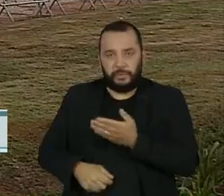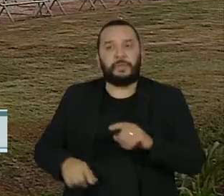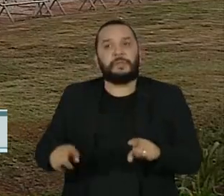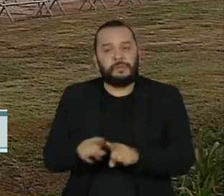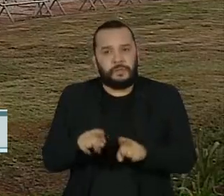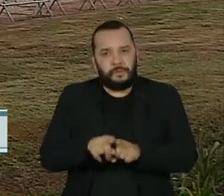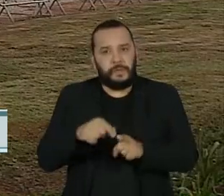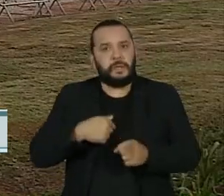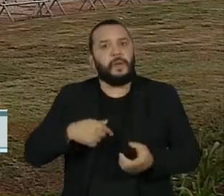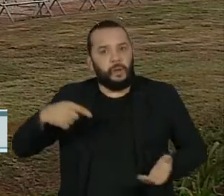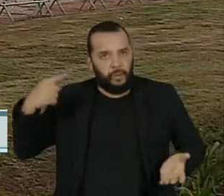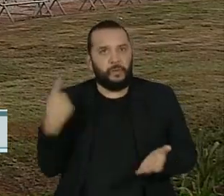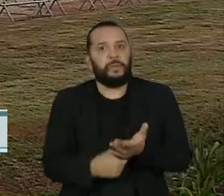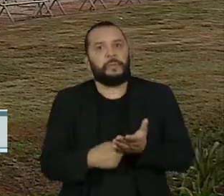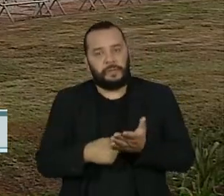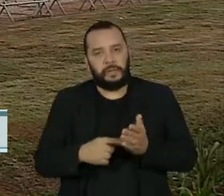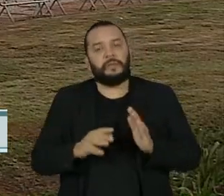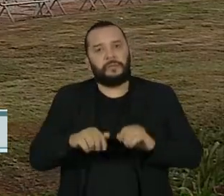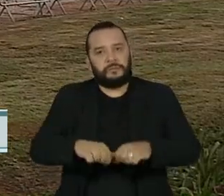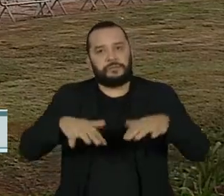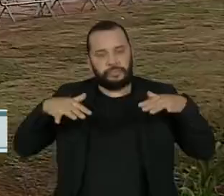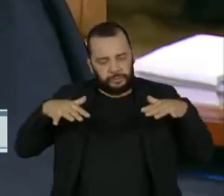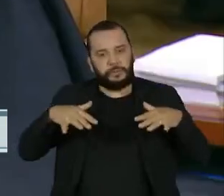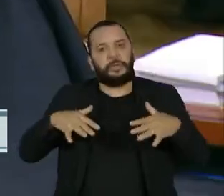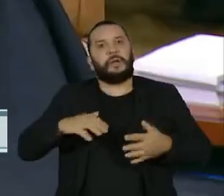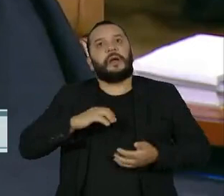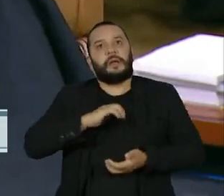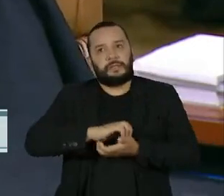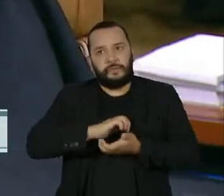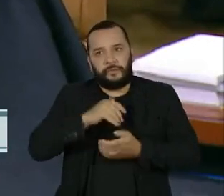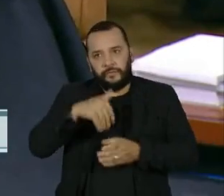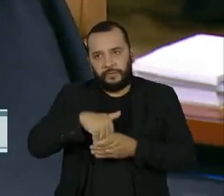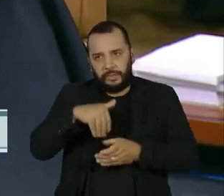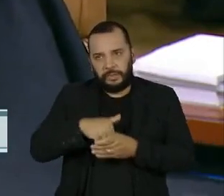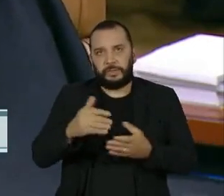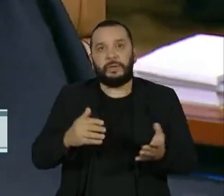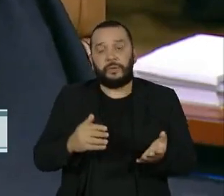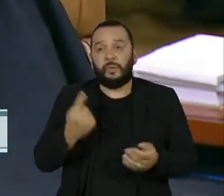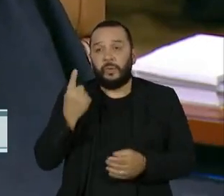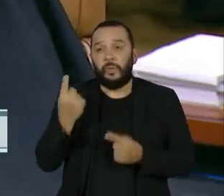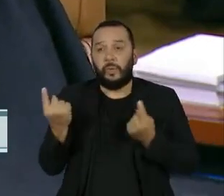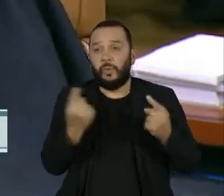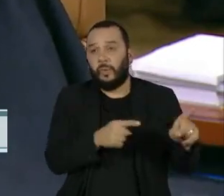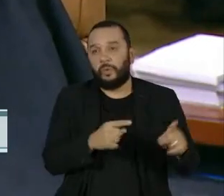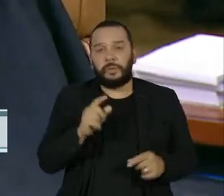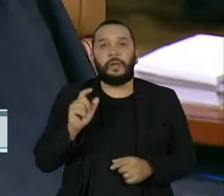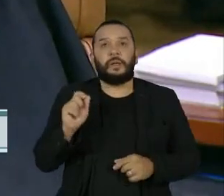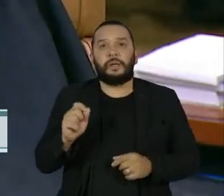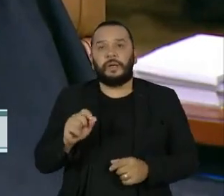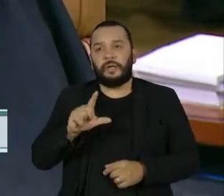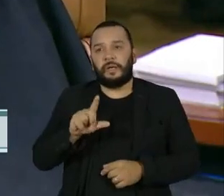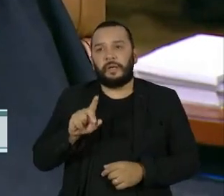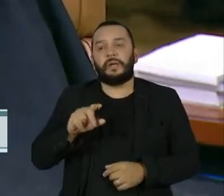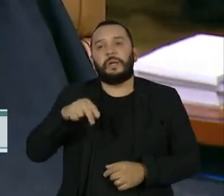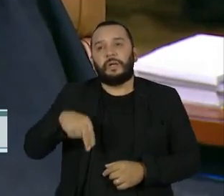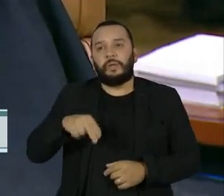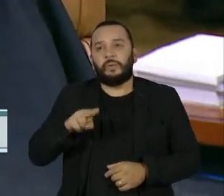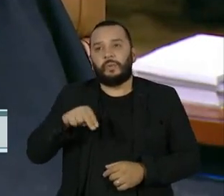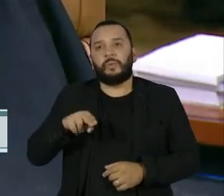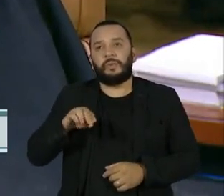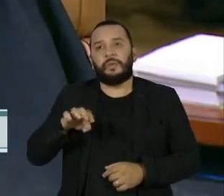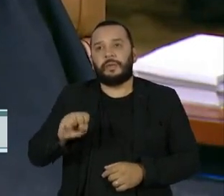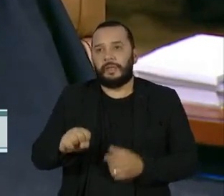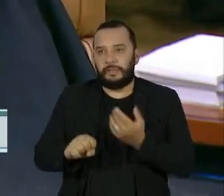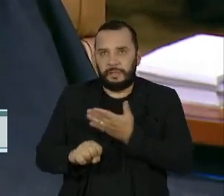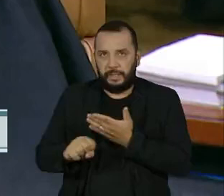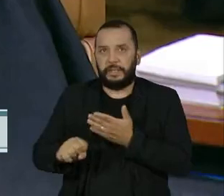terça-feira pelo plenário do STF em votação virtual. O único ministro contrário à decisão é Nunes Marques. O magistrado, que teve